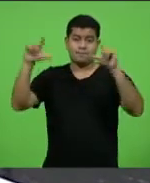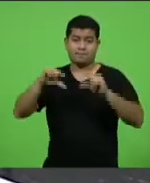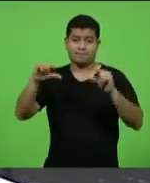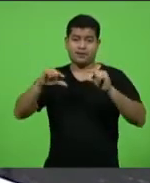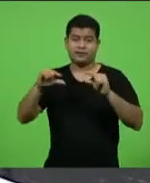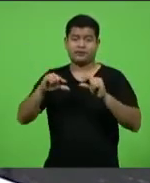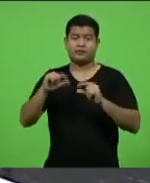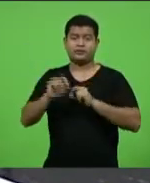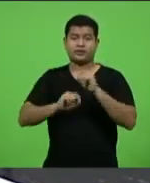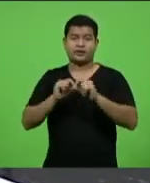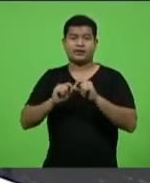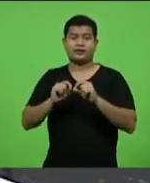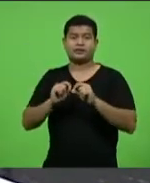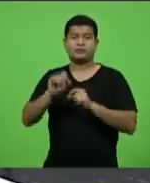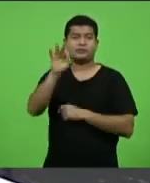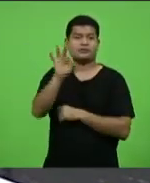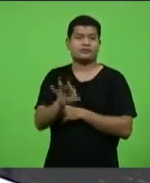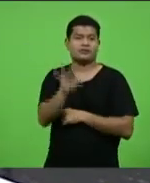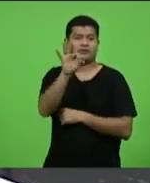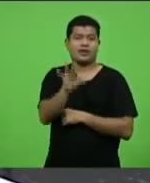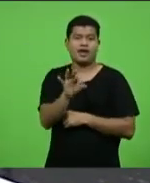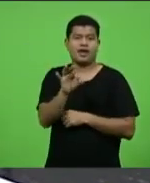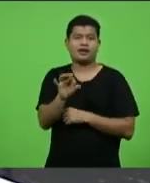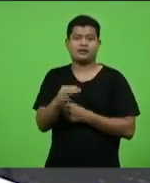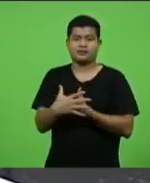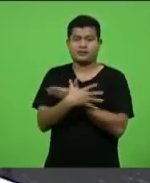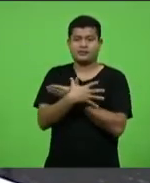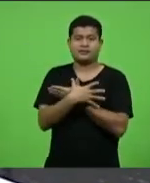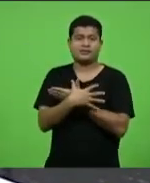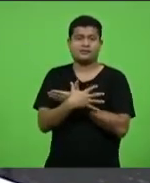desemprego do país,